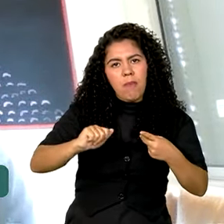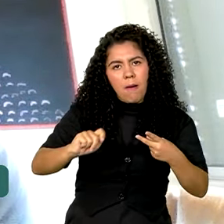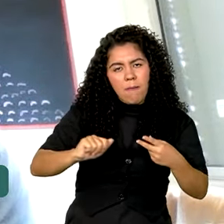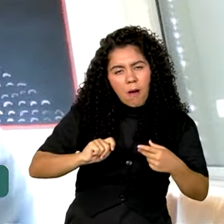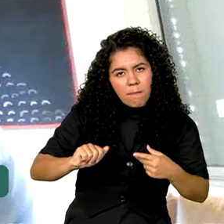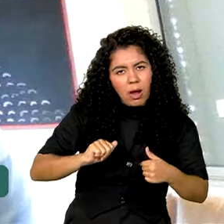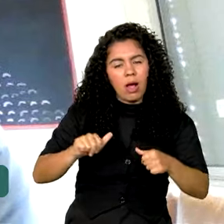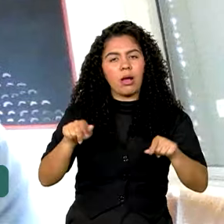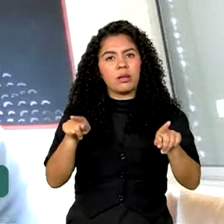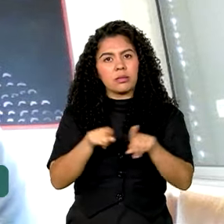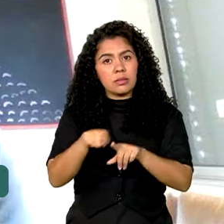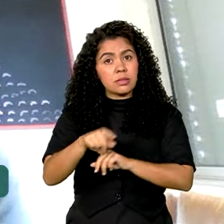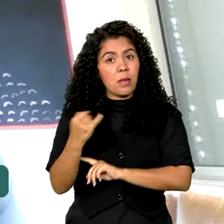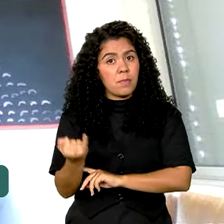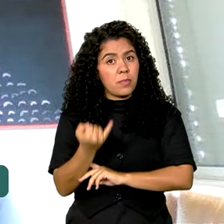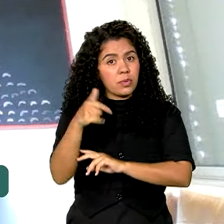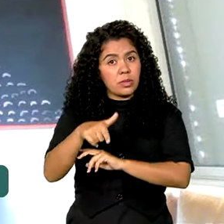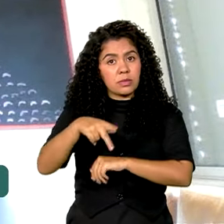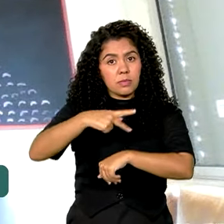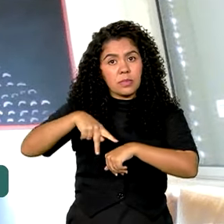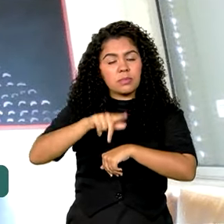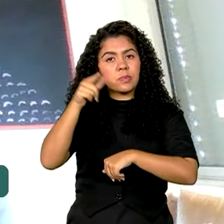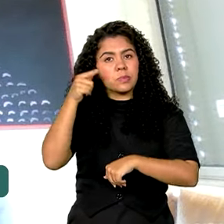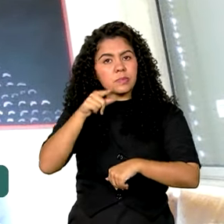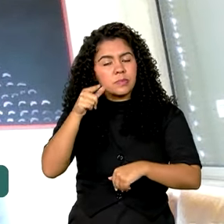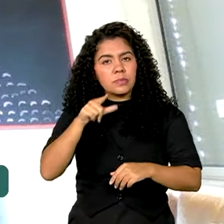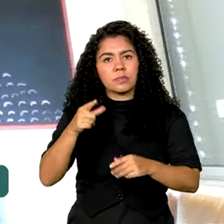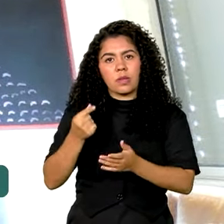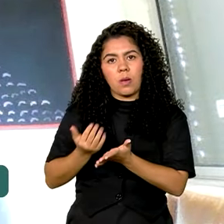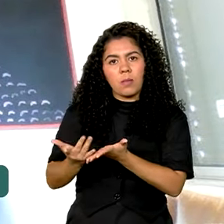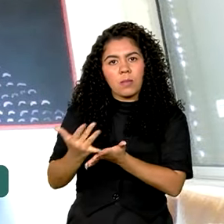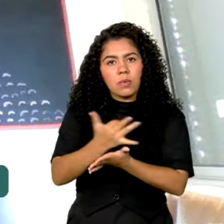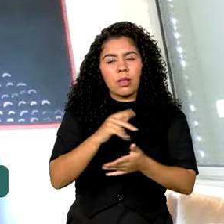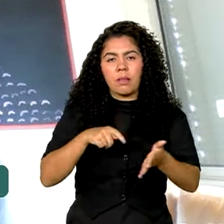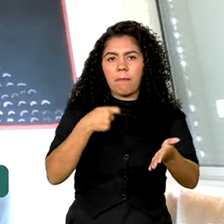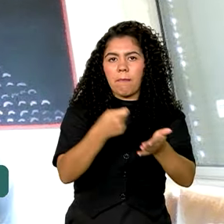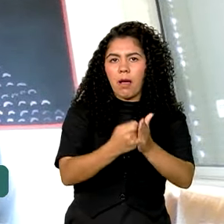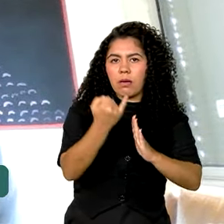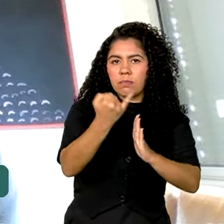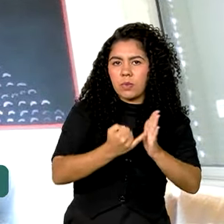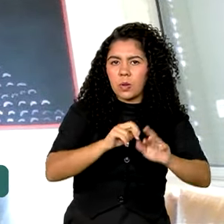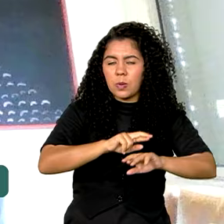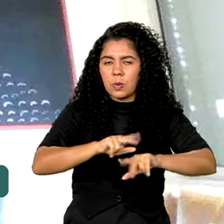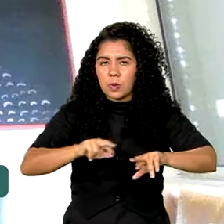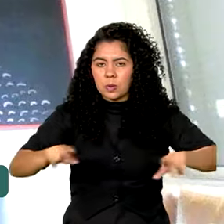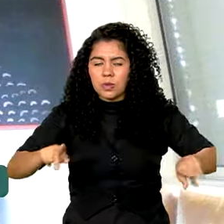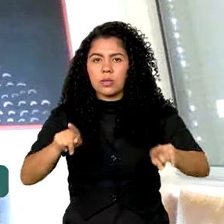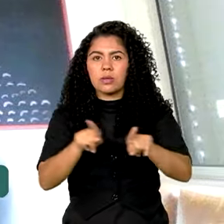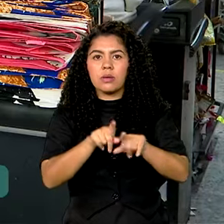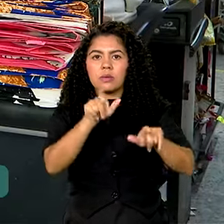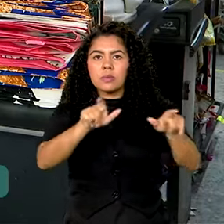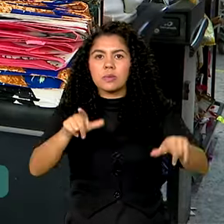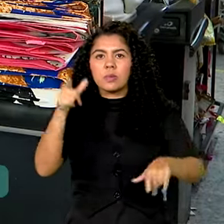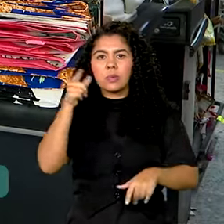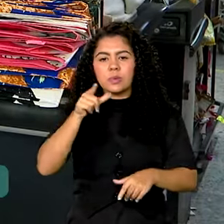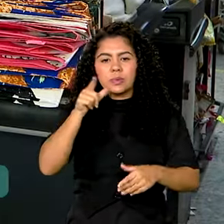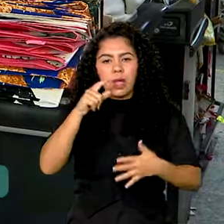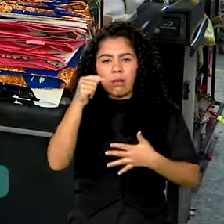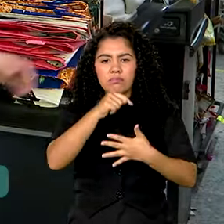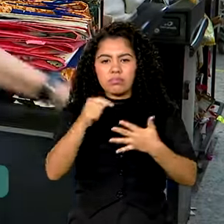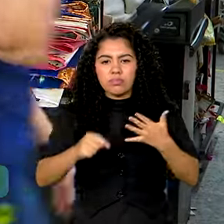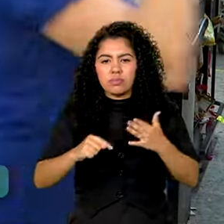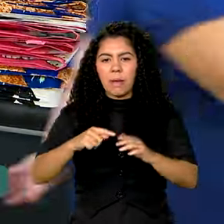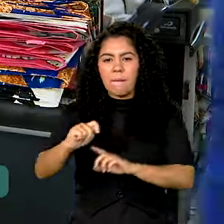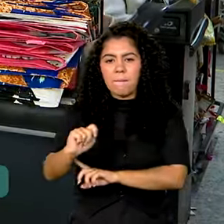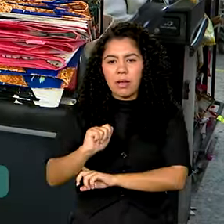importante para o país, porque as pessoas conseguem arrecadar um pouco mais, pagam seus impostos ali. E também para as pessoas que têm acesso a benefícios. O estudo